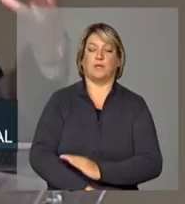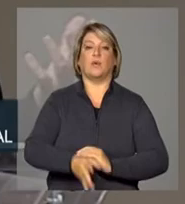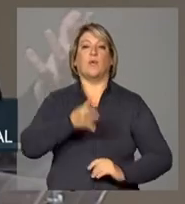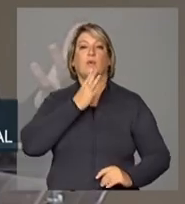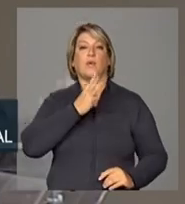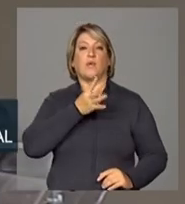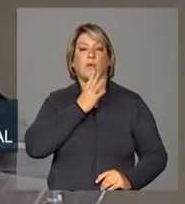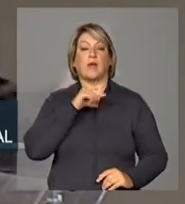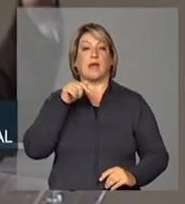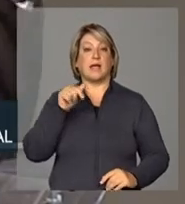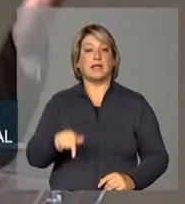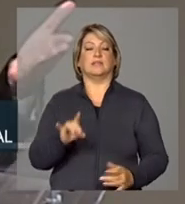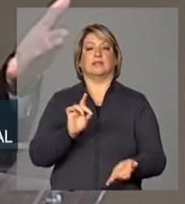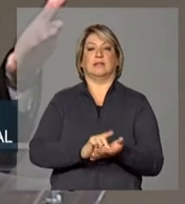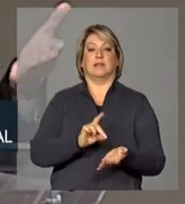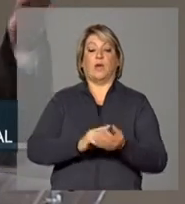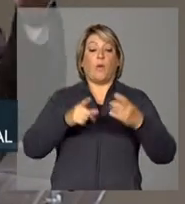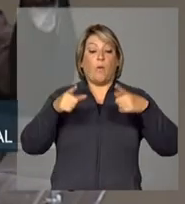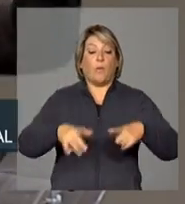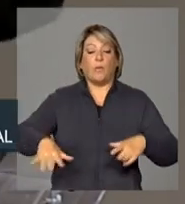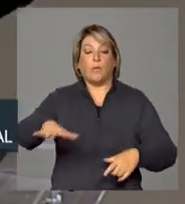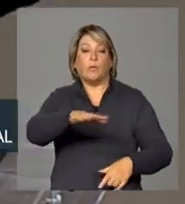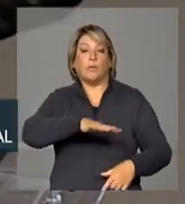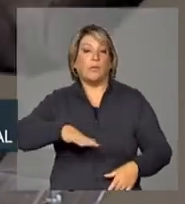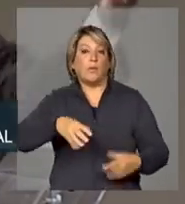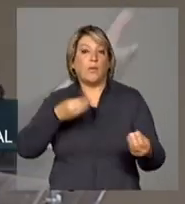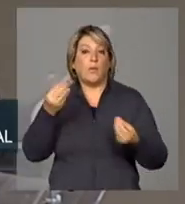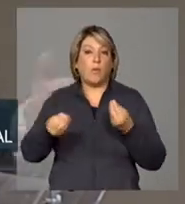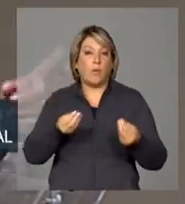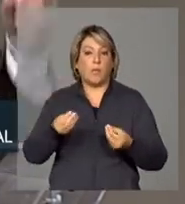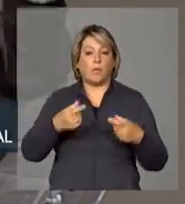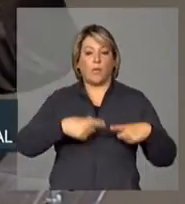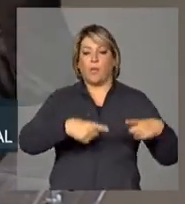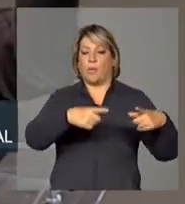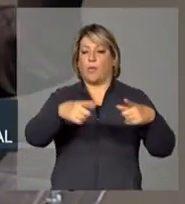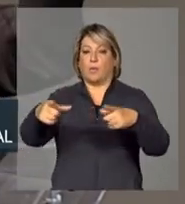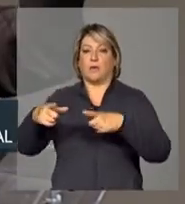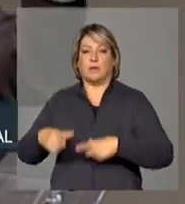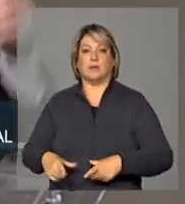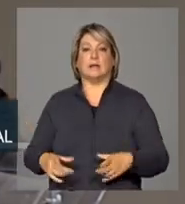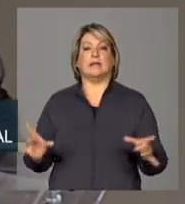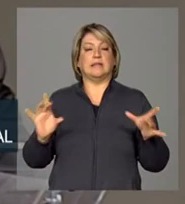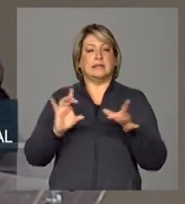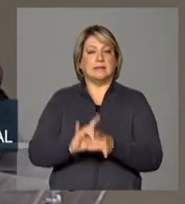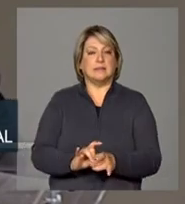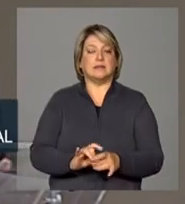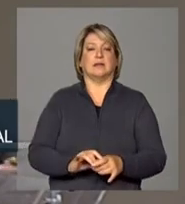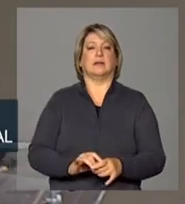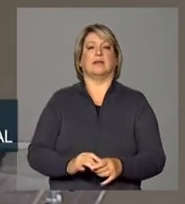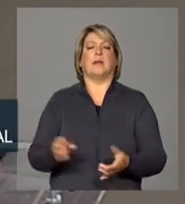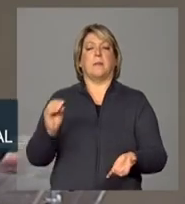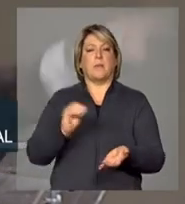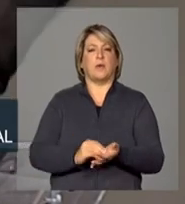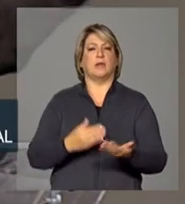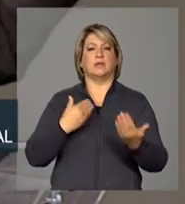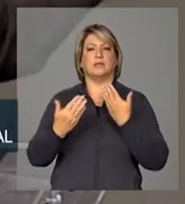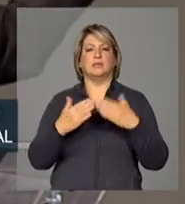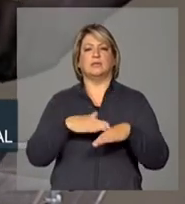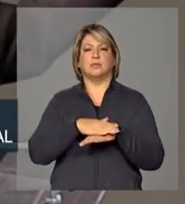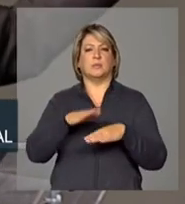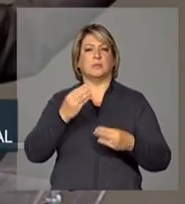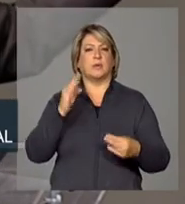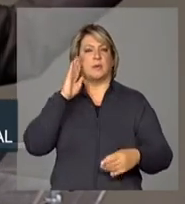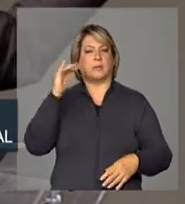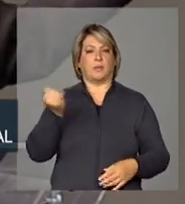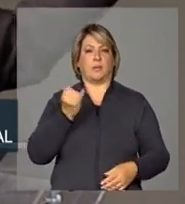conhecimento dessa realidade regional de maneira integrada e começar a colocar uma discussão muito importante. O papel de São